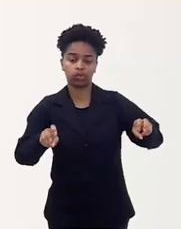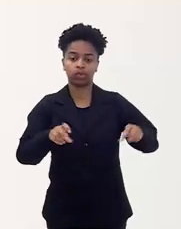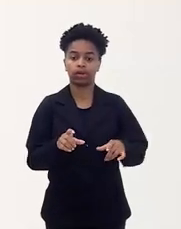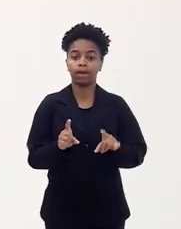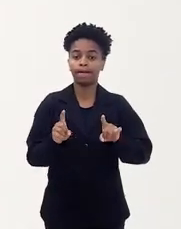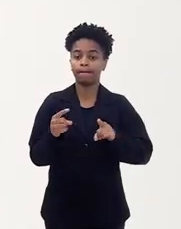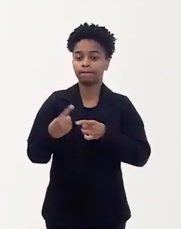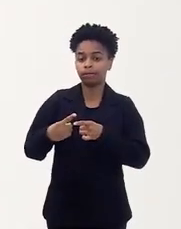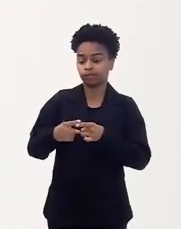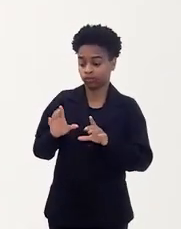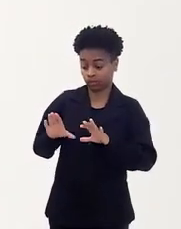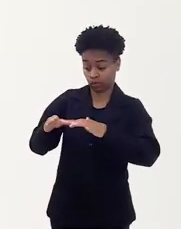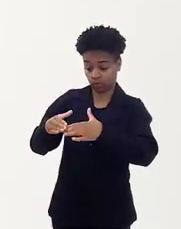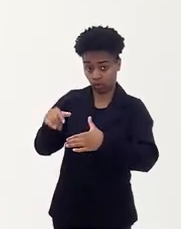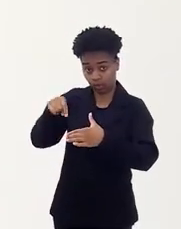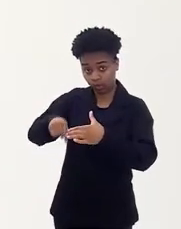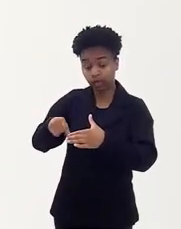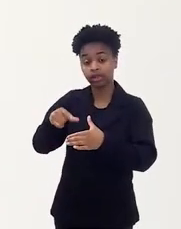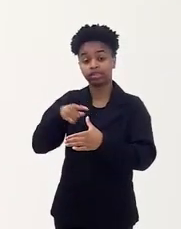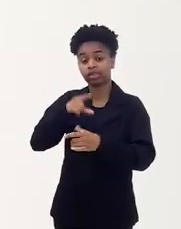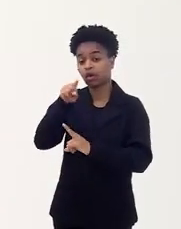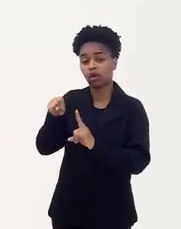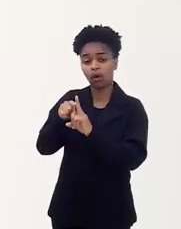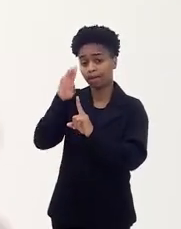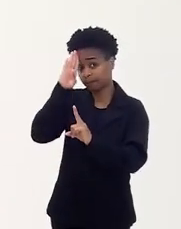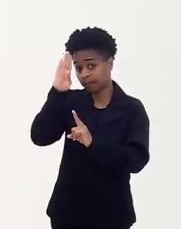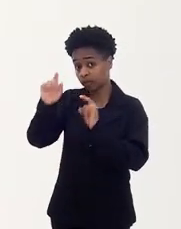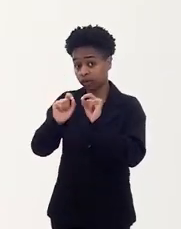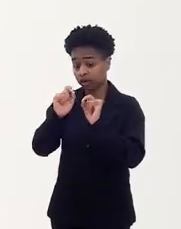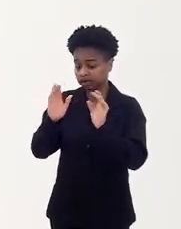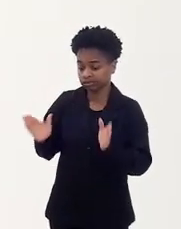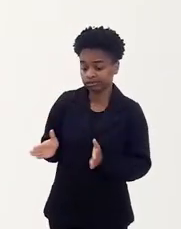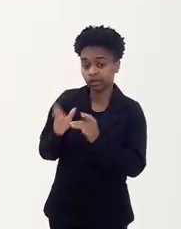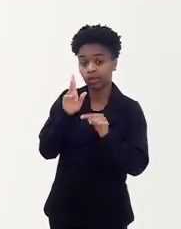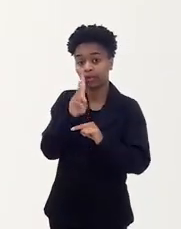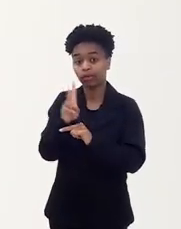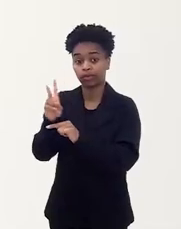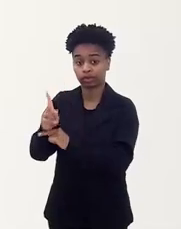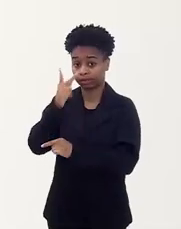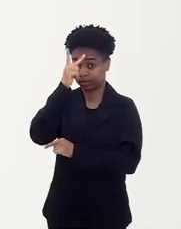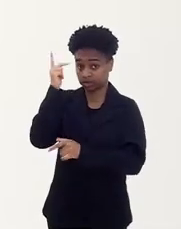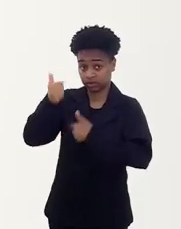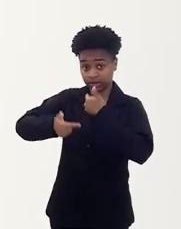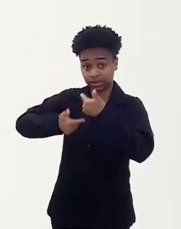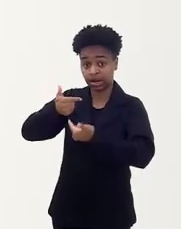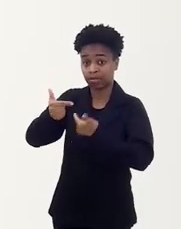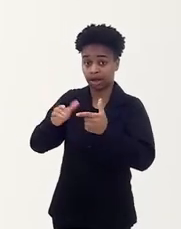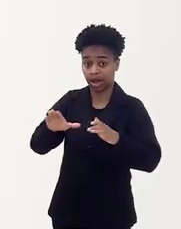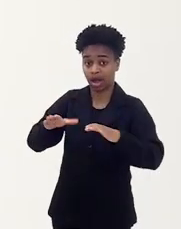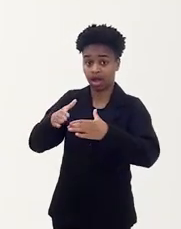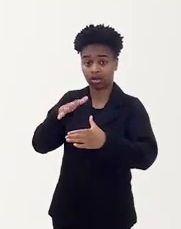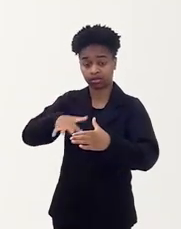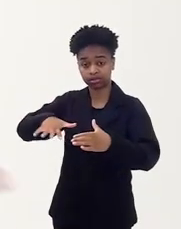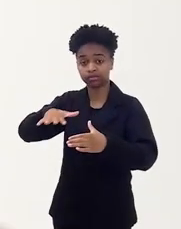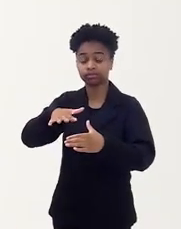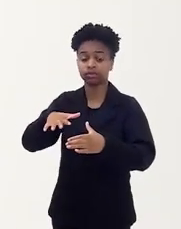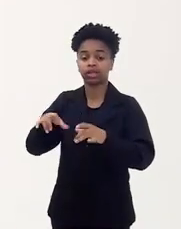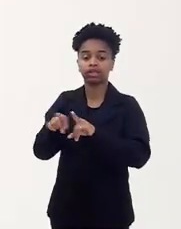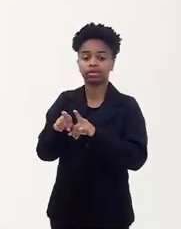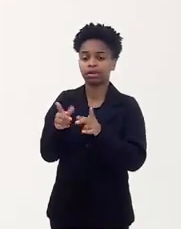Trabalho tem como objetivo principal promover a proteção das e dos trabalhadores do conjunto da classe trabalhadora,